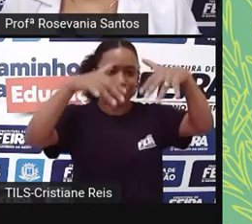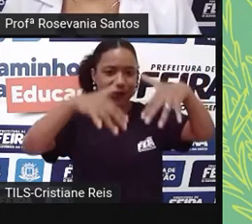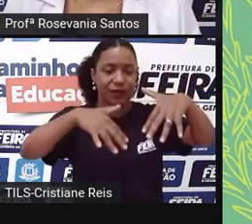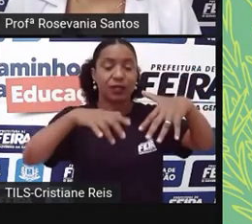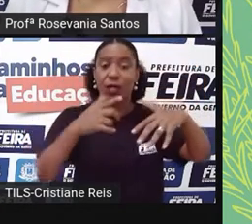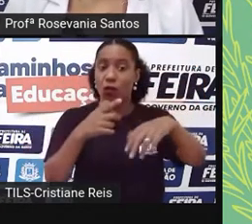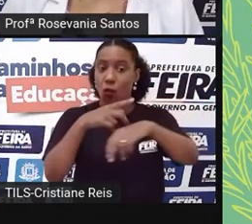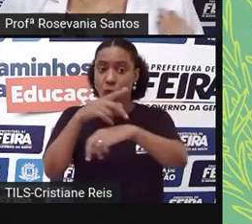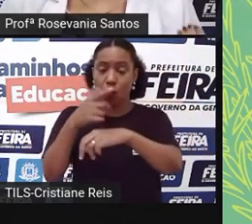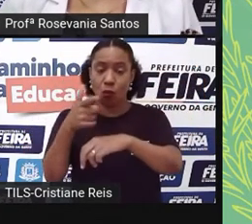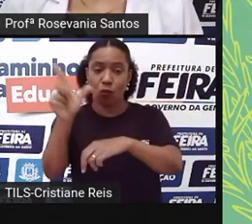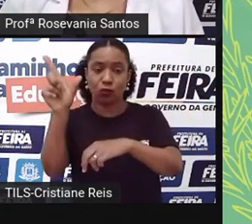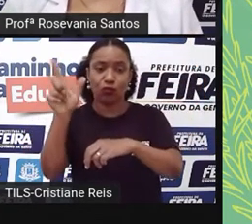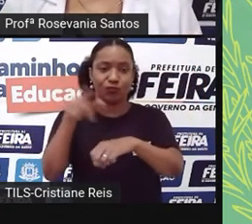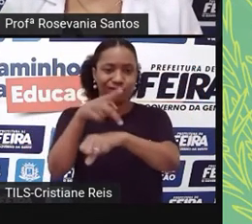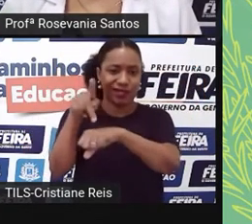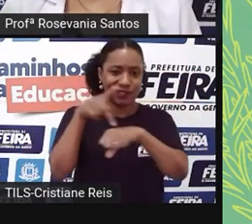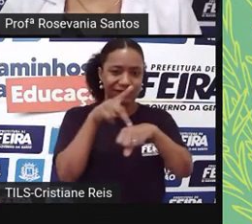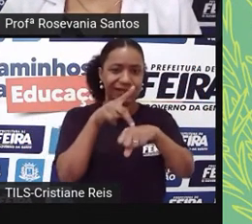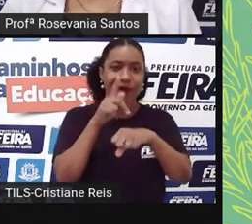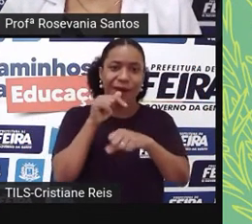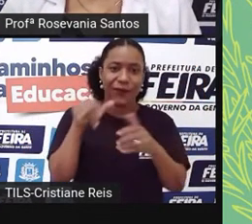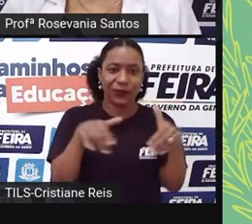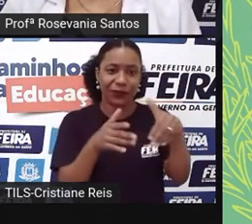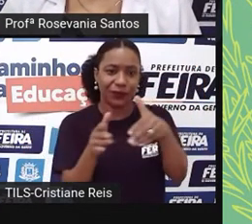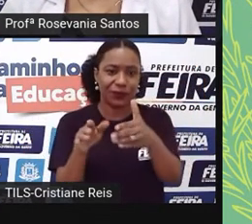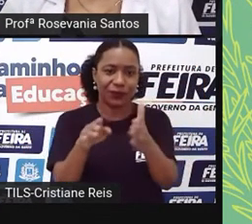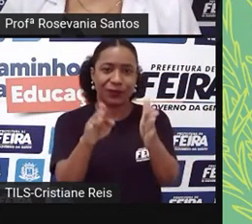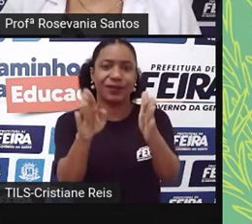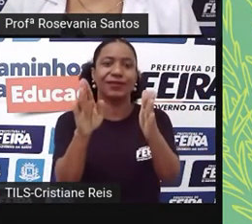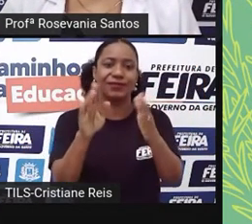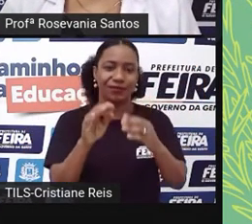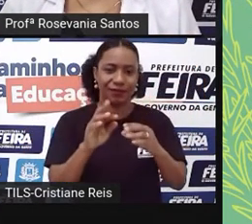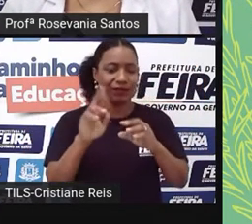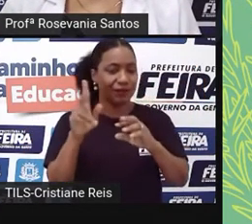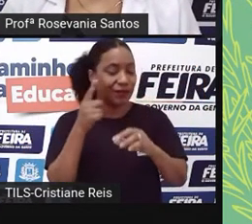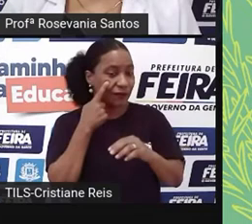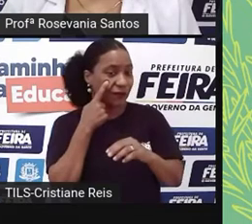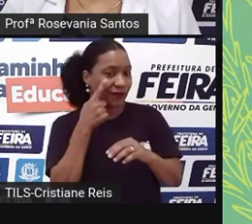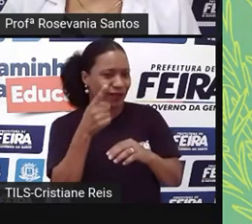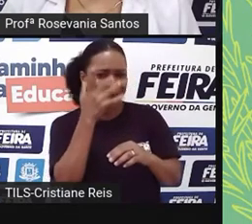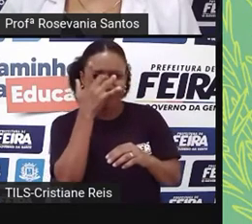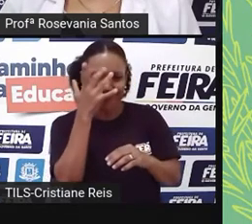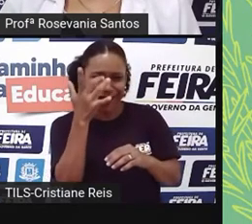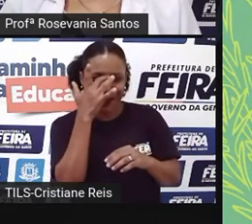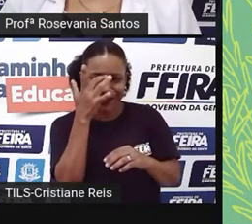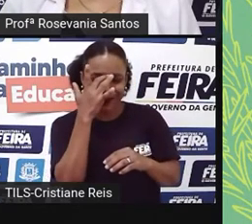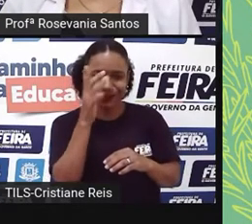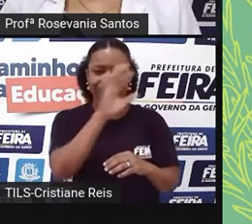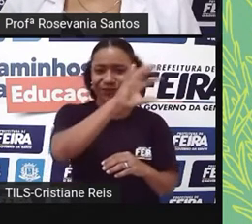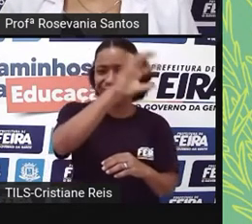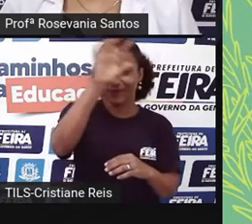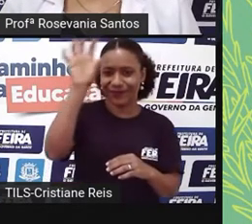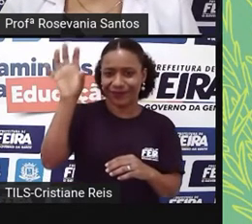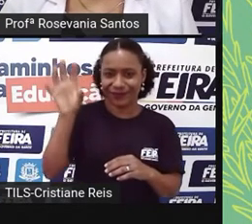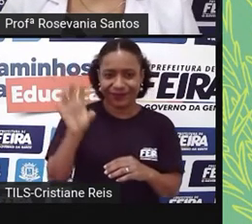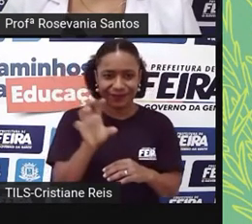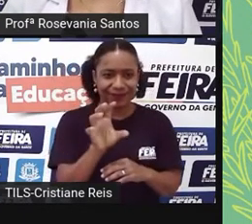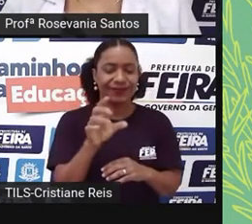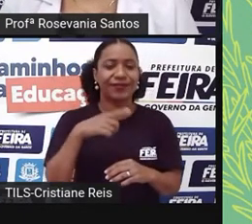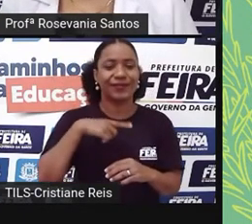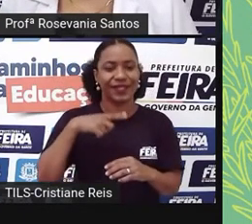Uruguai e o Paraná. Bom, espero que vocês tenham entendido, né, esse esqueminha, ele é bem fácilzinho, né, a gente tem o processo de